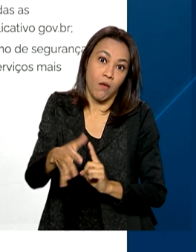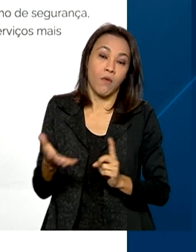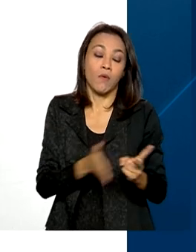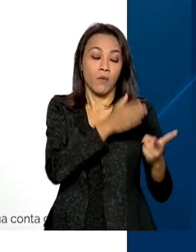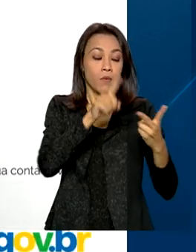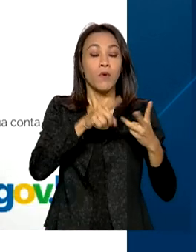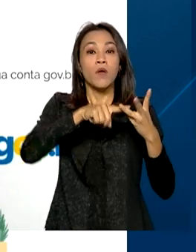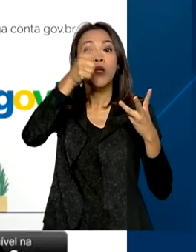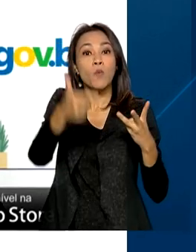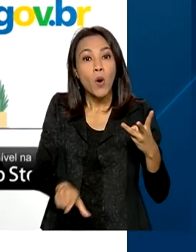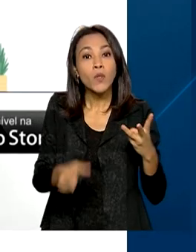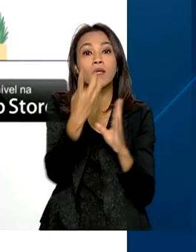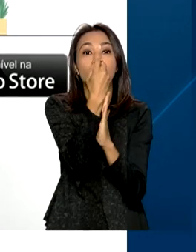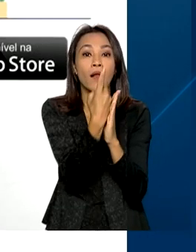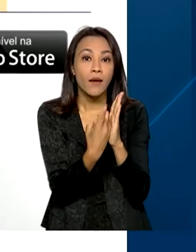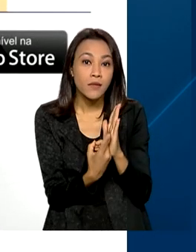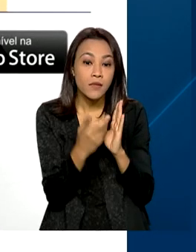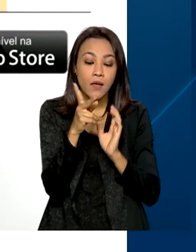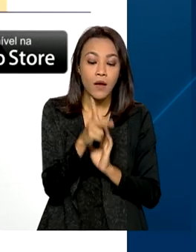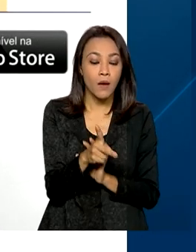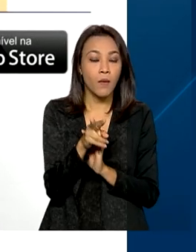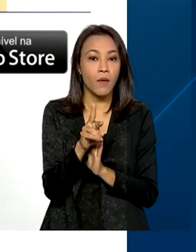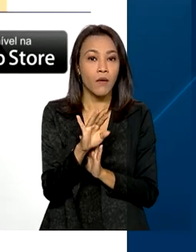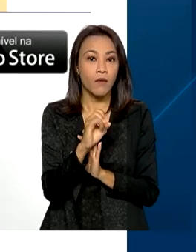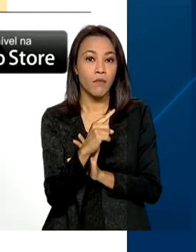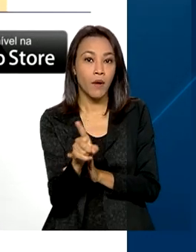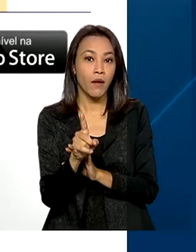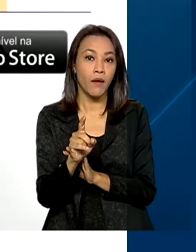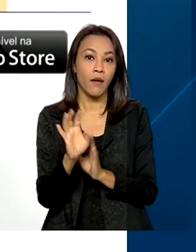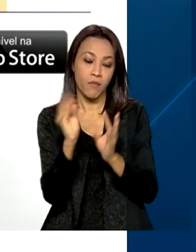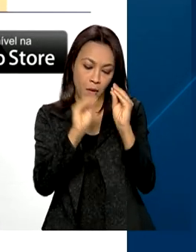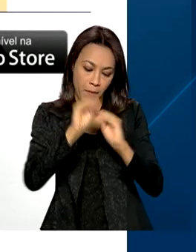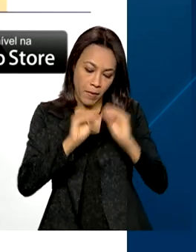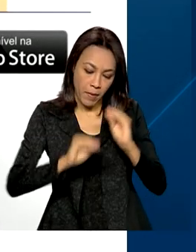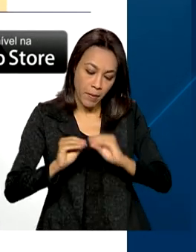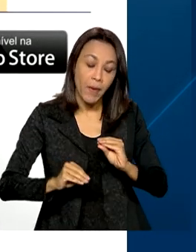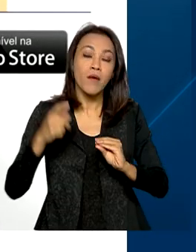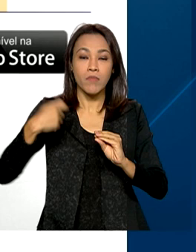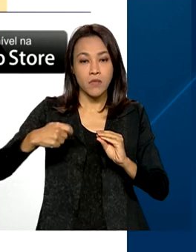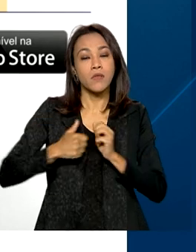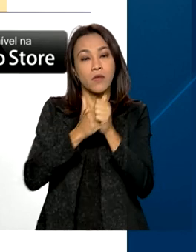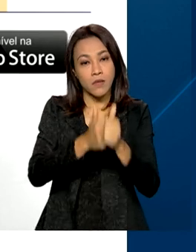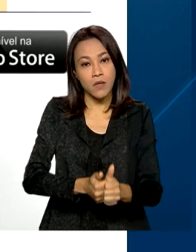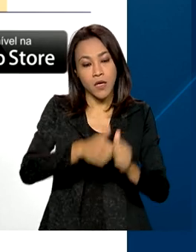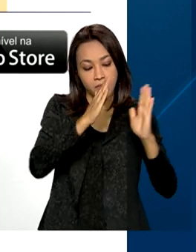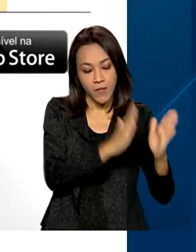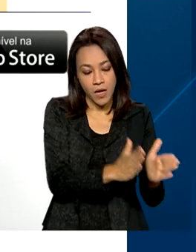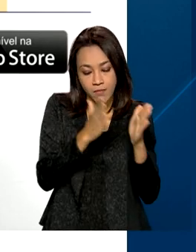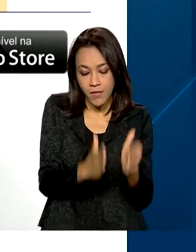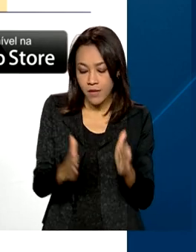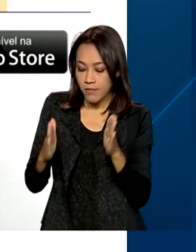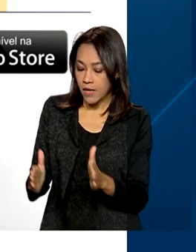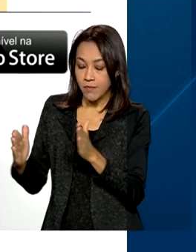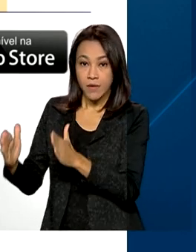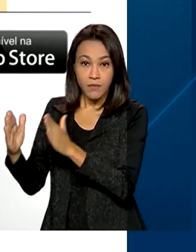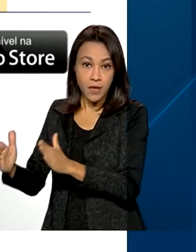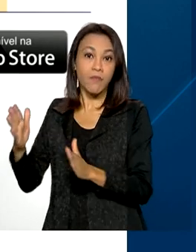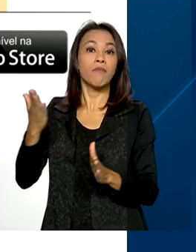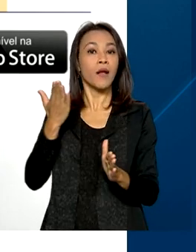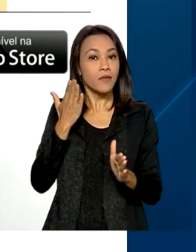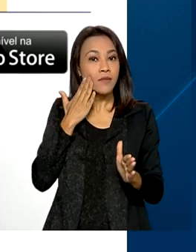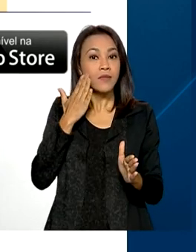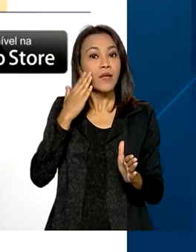pré-preenchida do Imposto de Renda 2022, o usuário precisará cumprir algumas etapas de identificação para ser